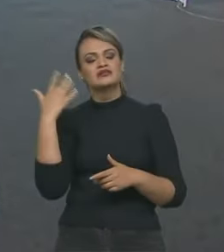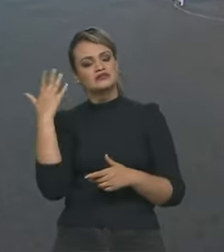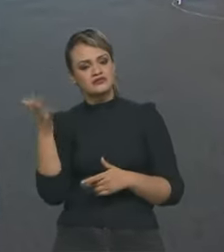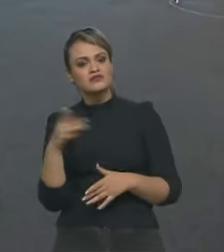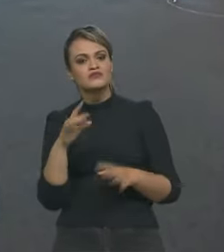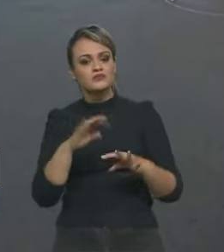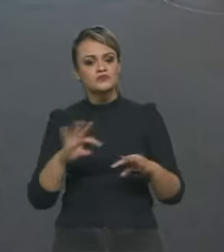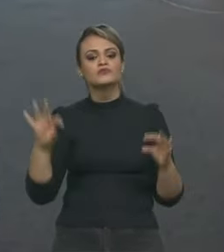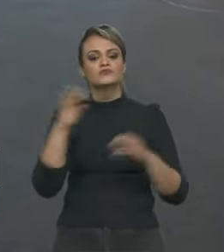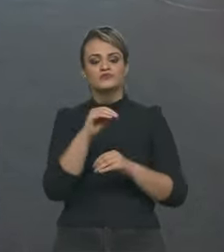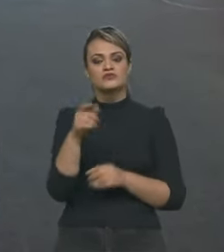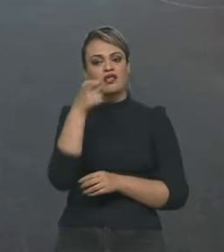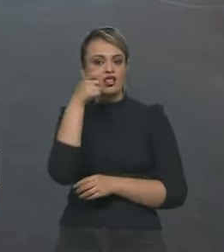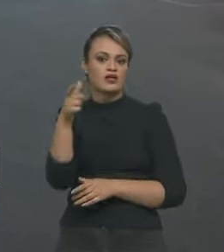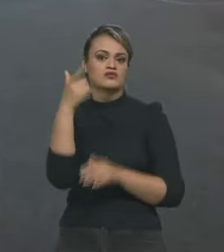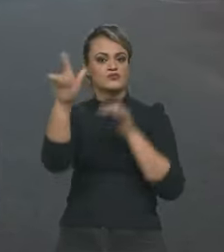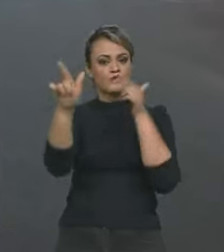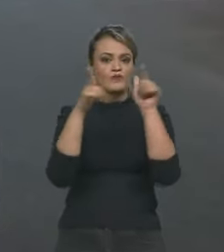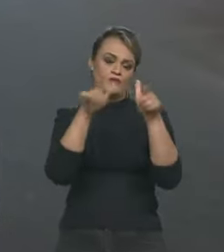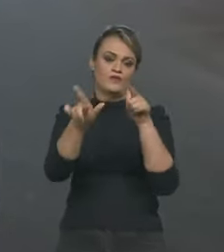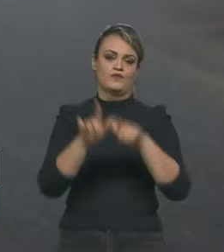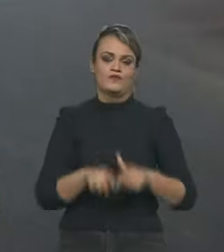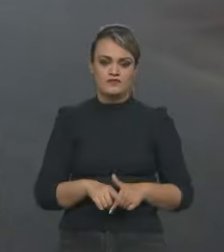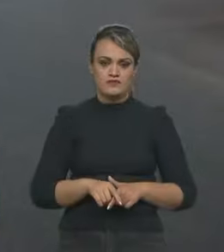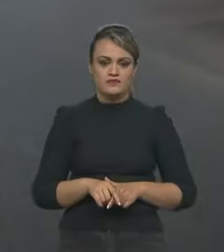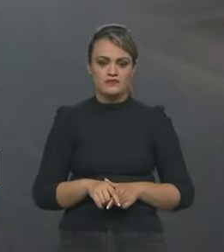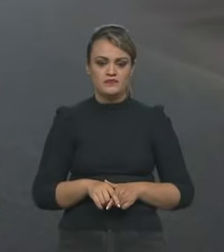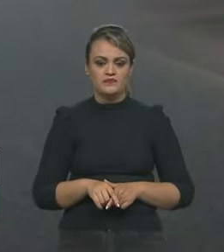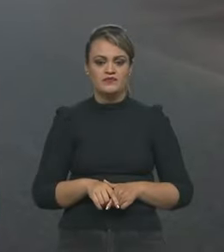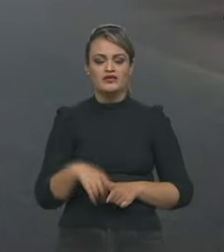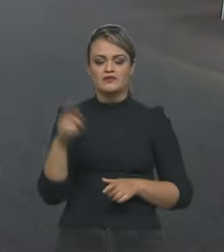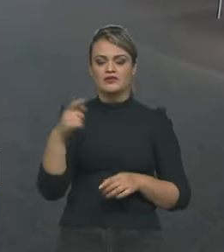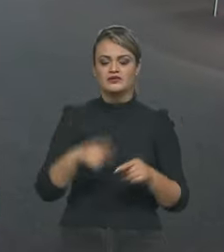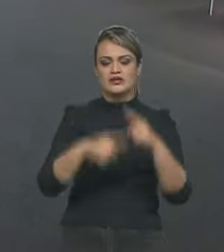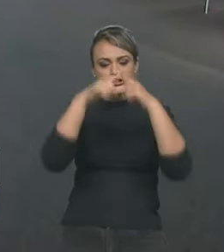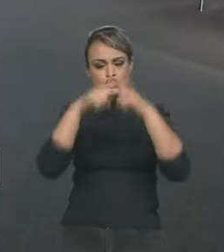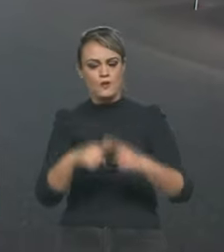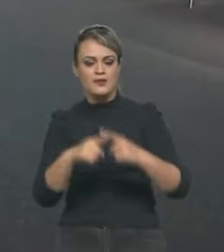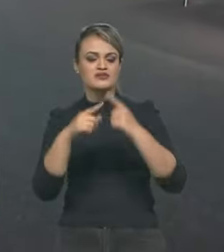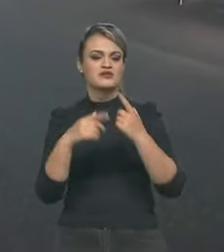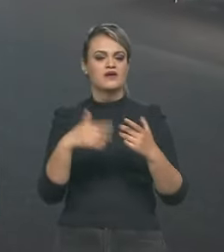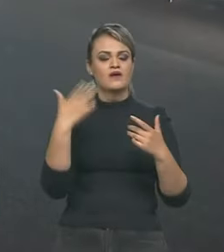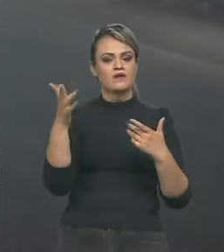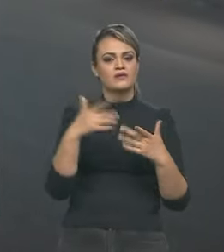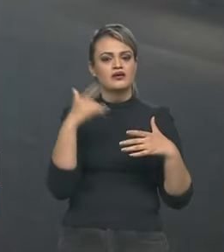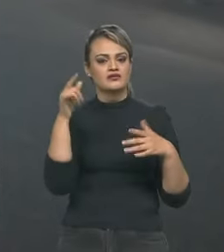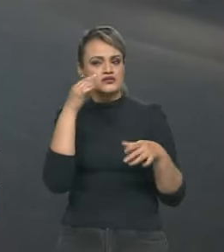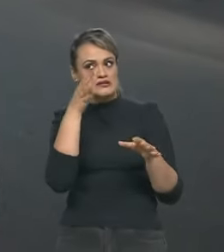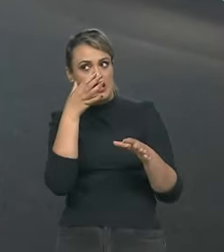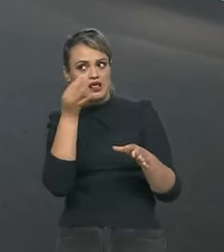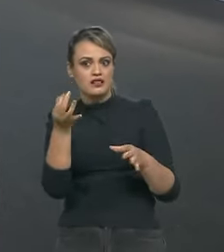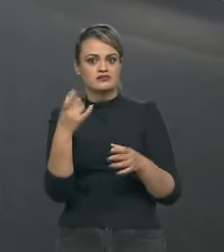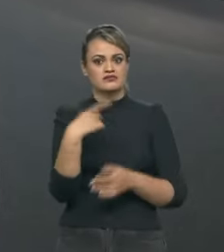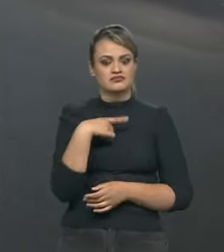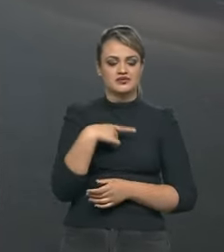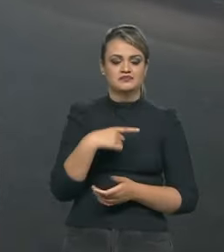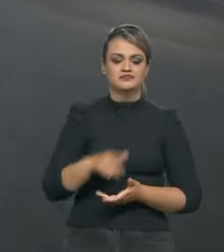tudo isso já começa outros interesses, entende? De competição que a gente fica mais atento.